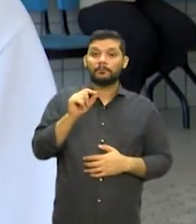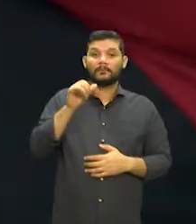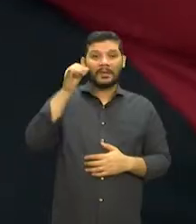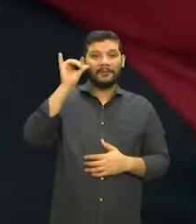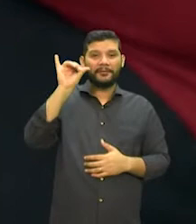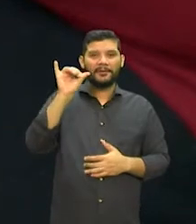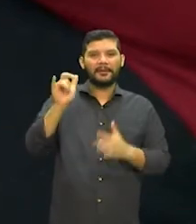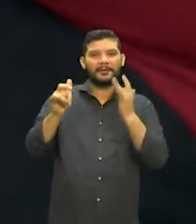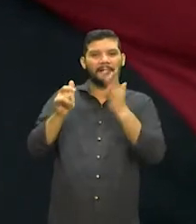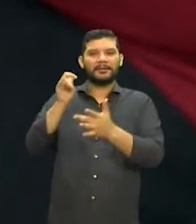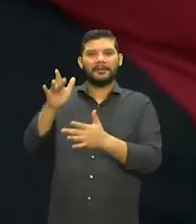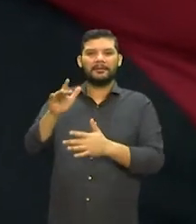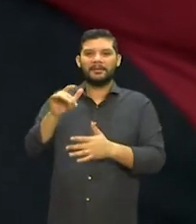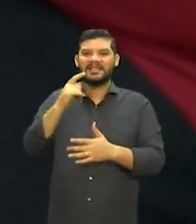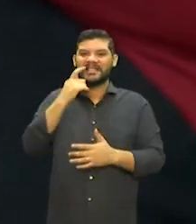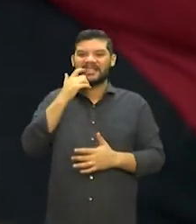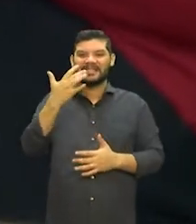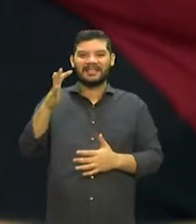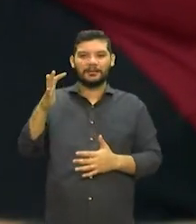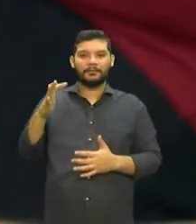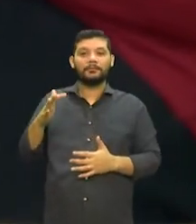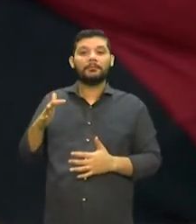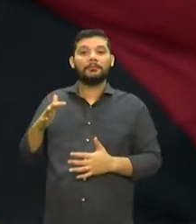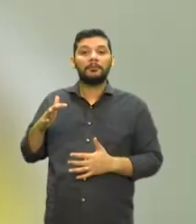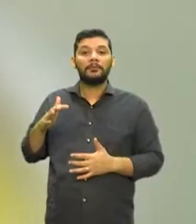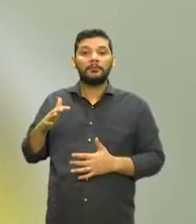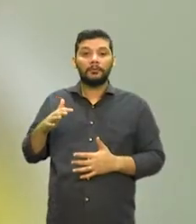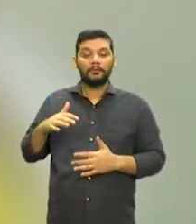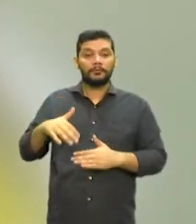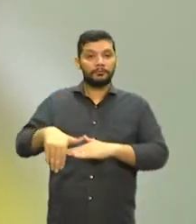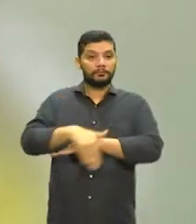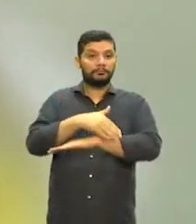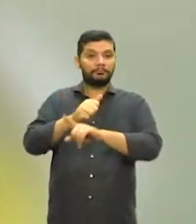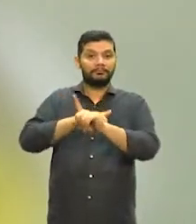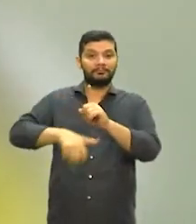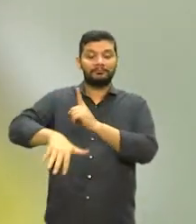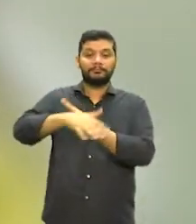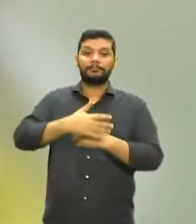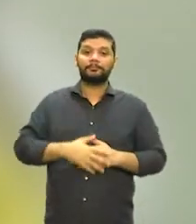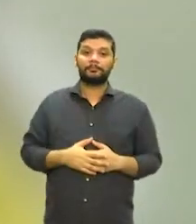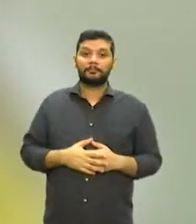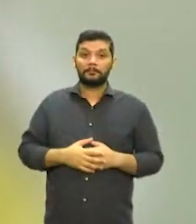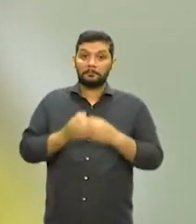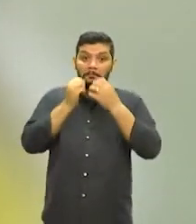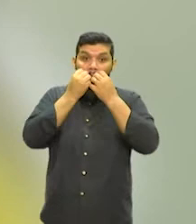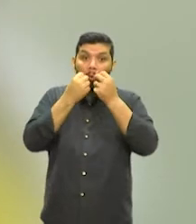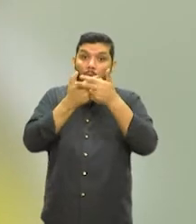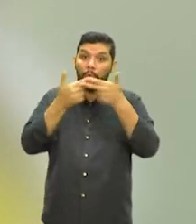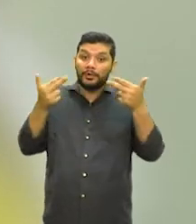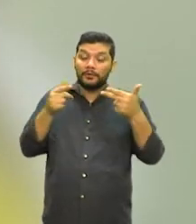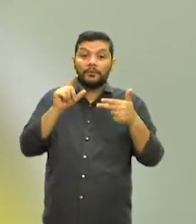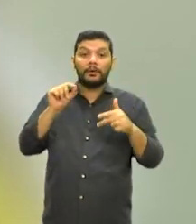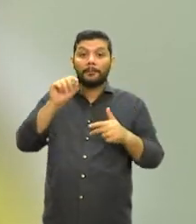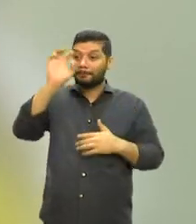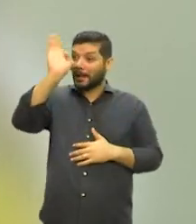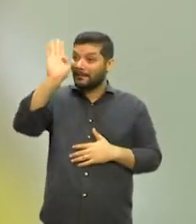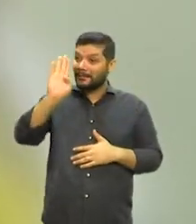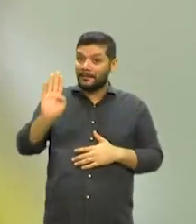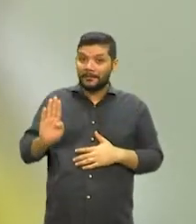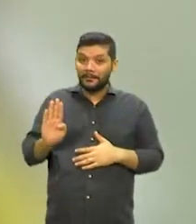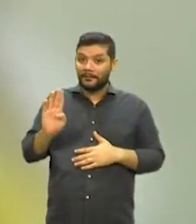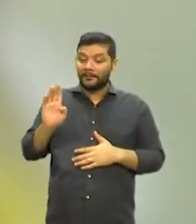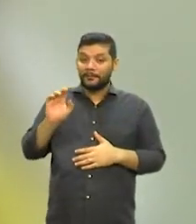ambiente. A boa notícia é que as mães brasileiras estão amamentando cada vez mais. Segundo o Estudo Nacional de